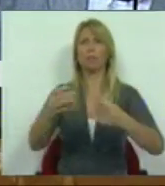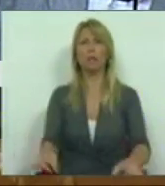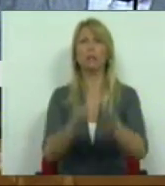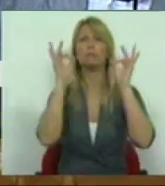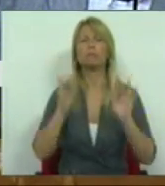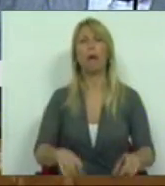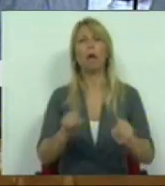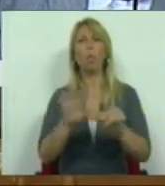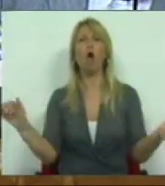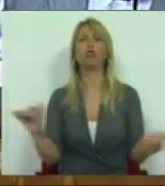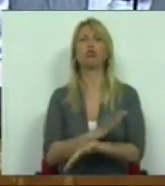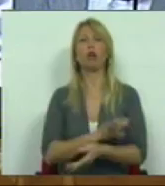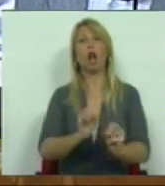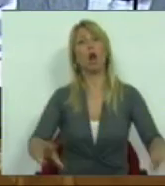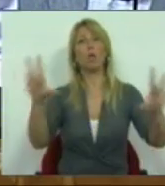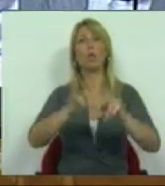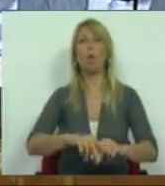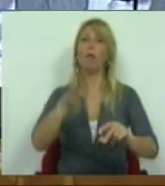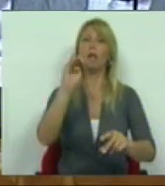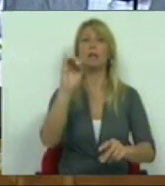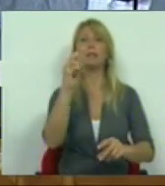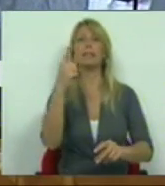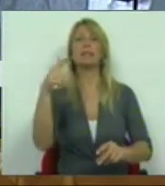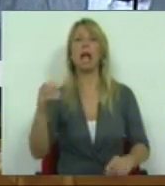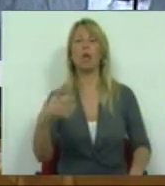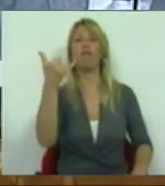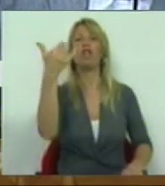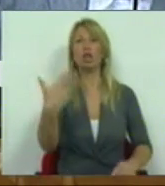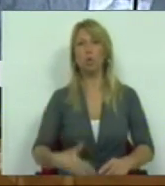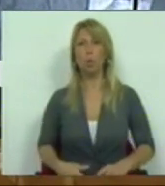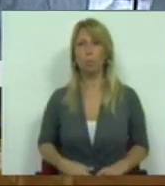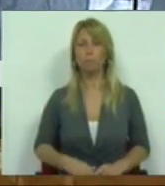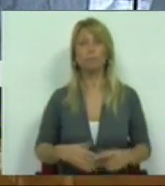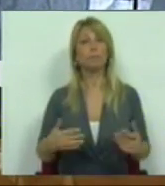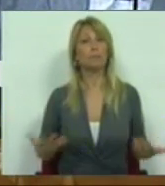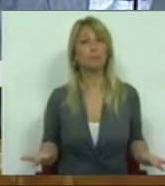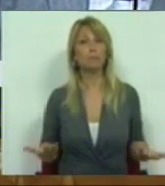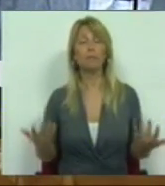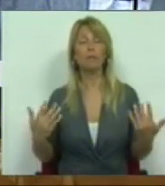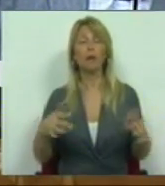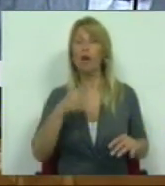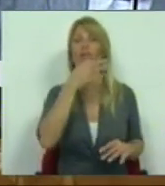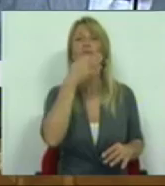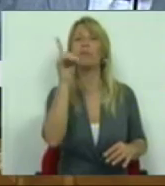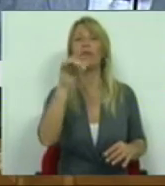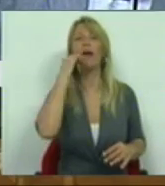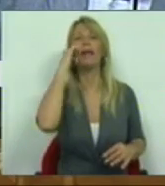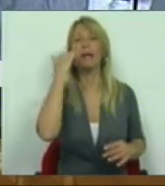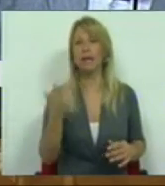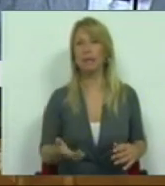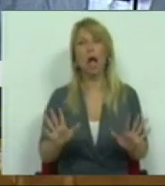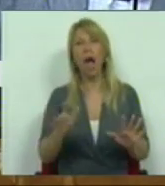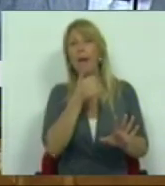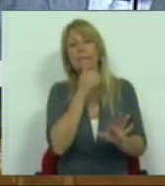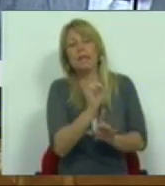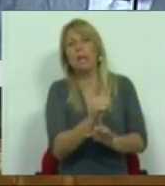século XXI. E aqui hoje, senhoras e senhores deputados, não invoquemos a crise para não tomar medidas.